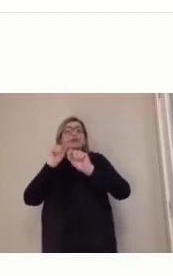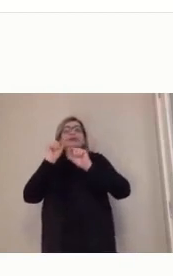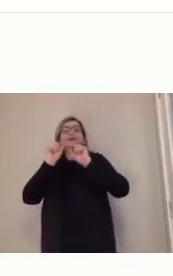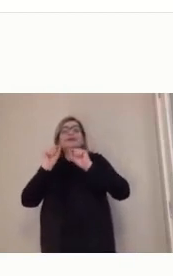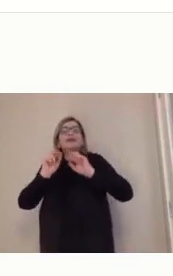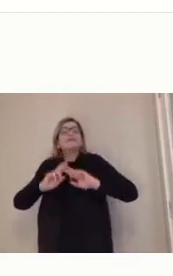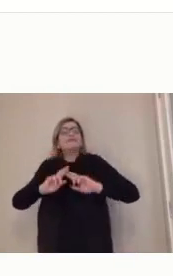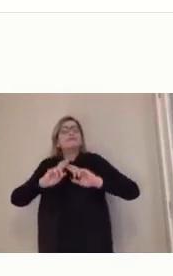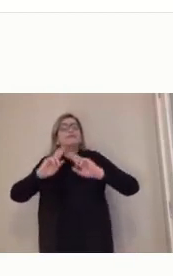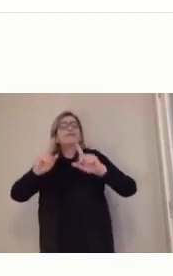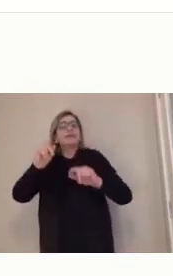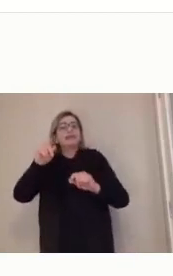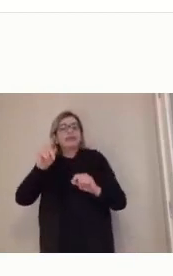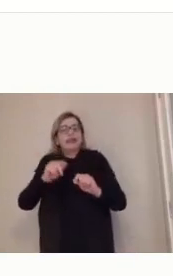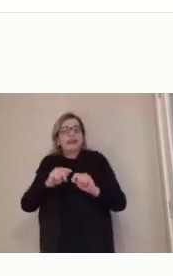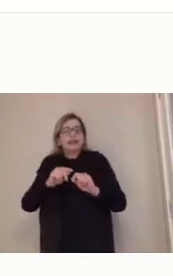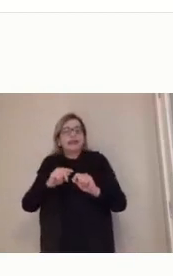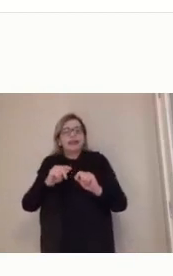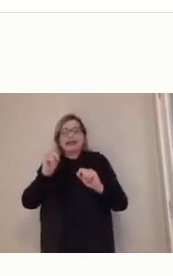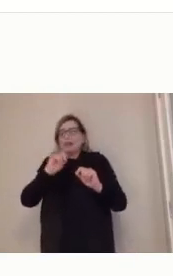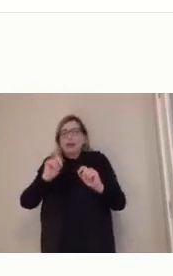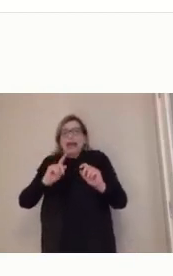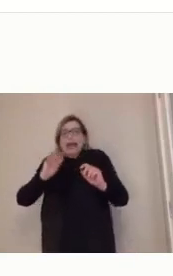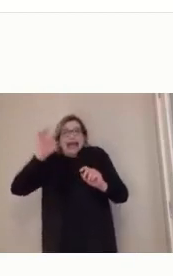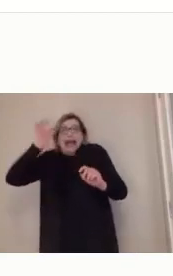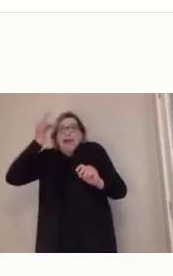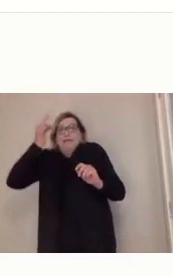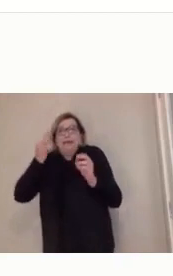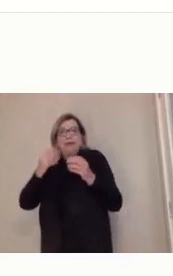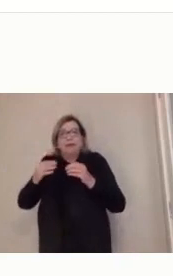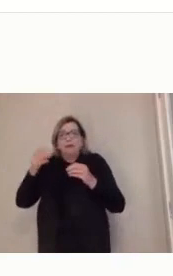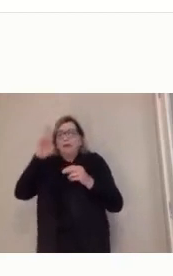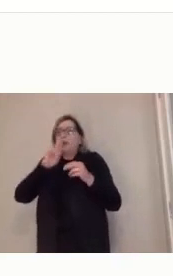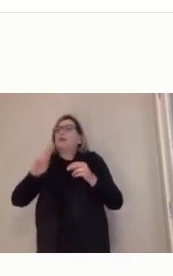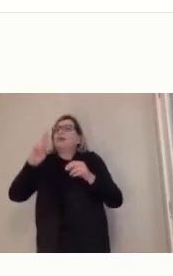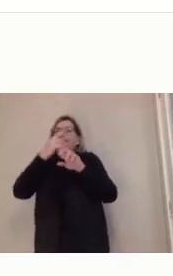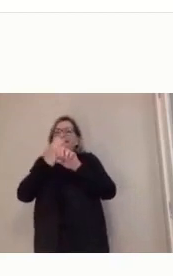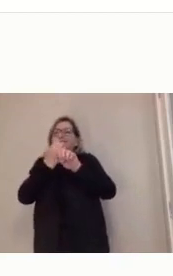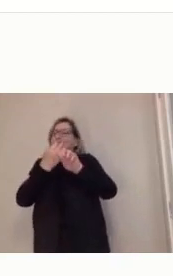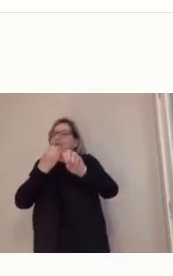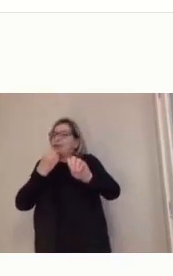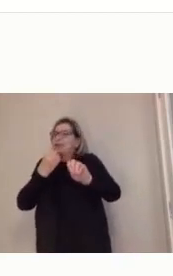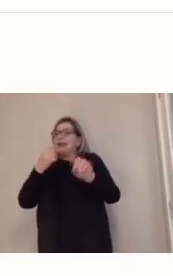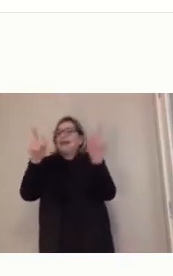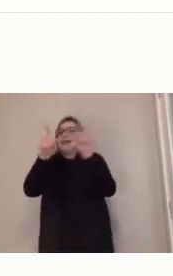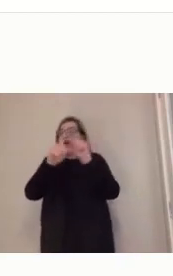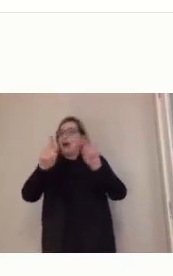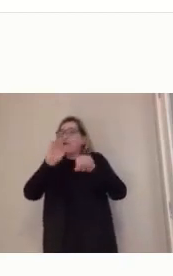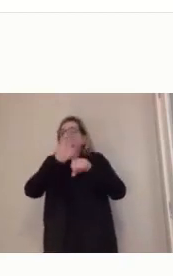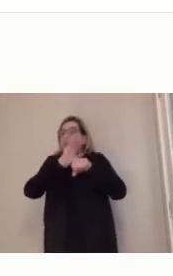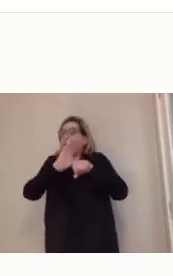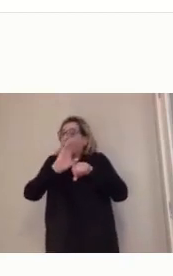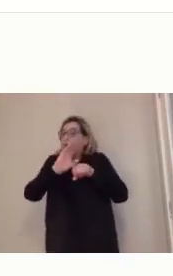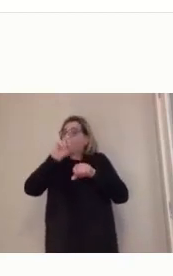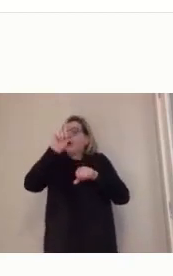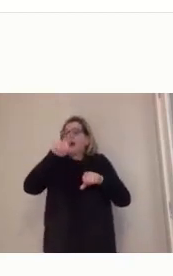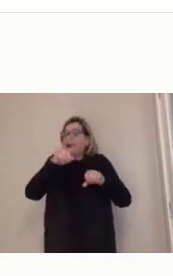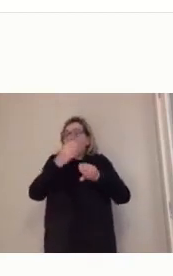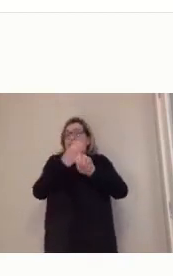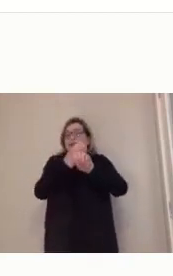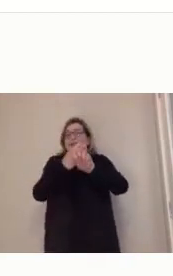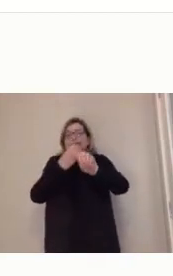não é um ensino remoto emergencial, vocês estão se inserindo num curso de educação à distância, muitos de vocês já devem ter cursado,